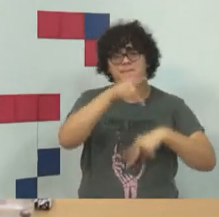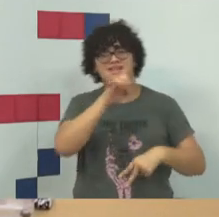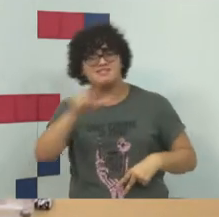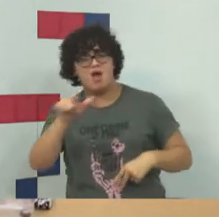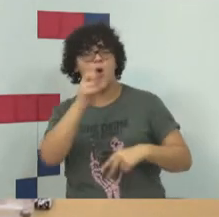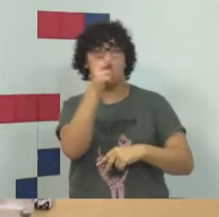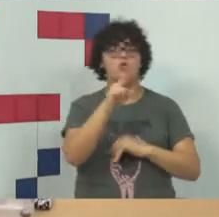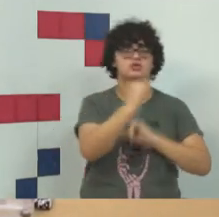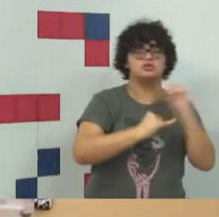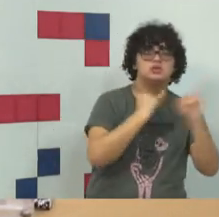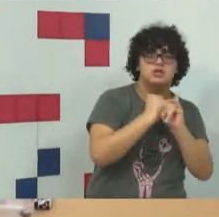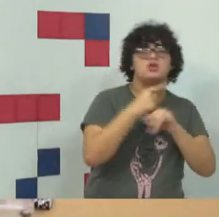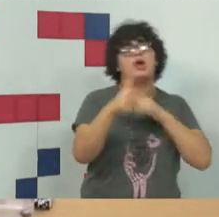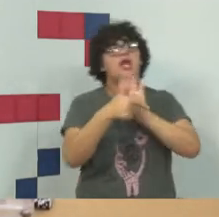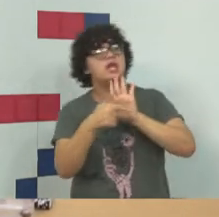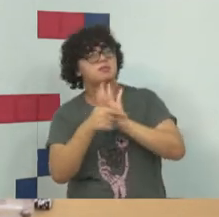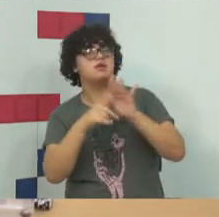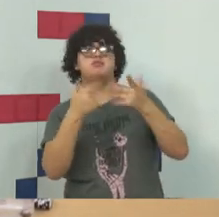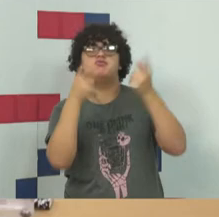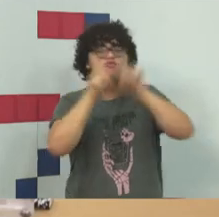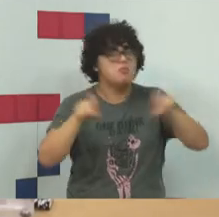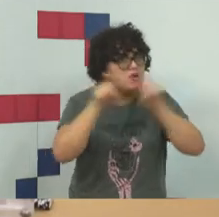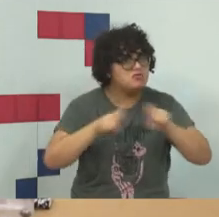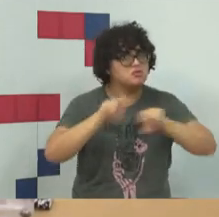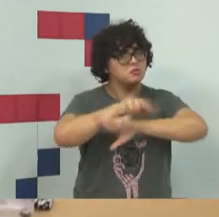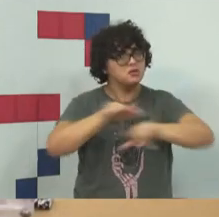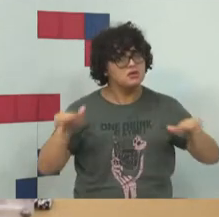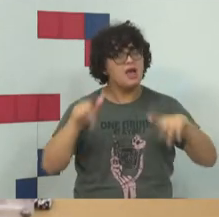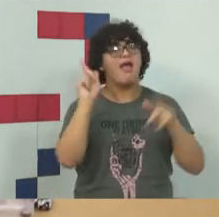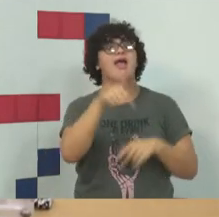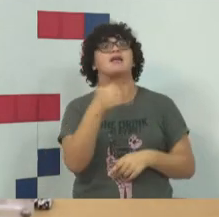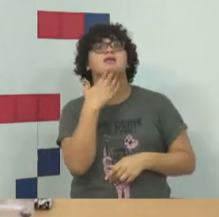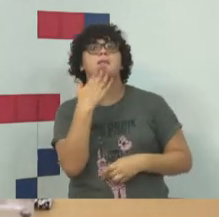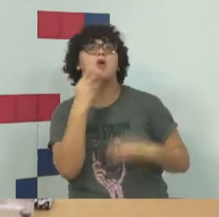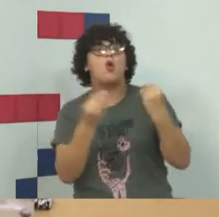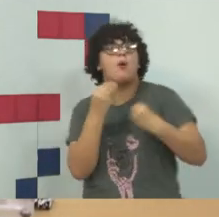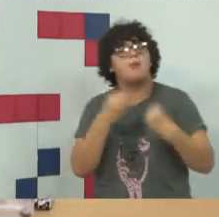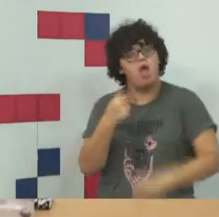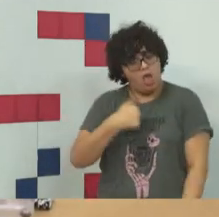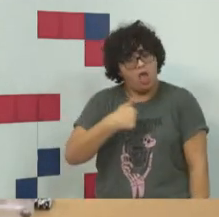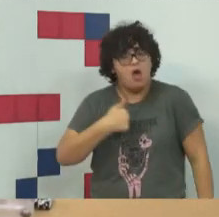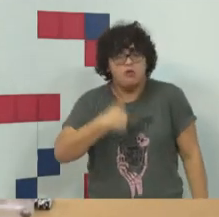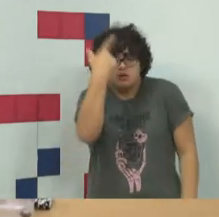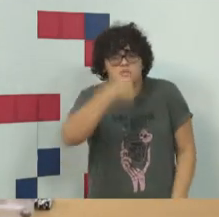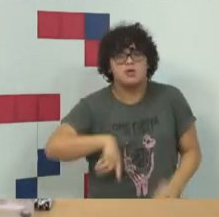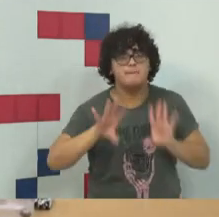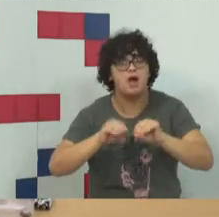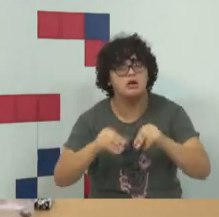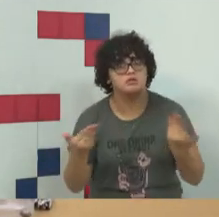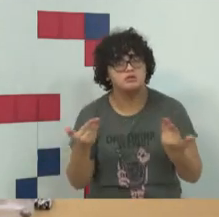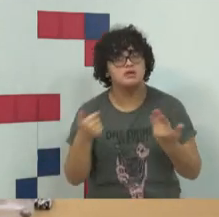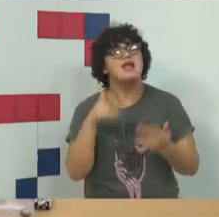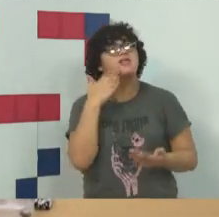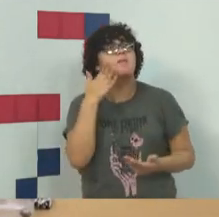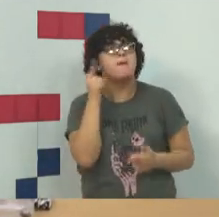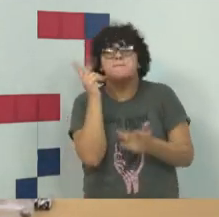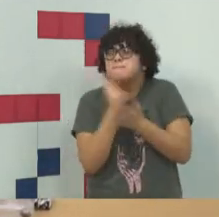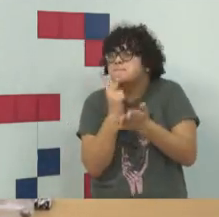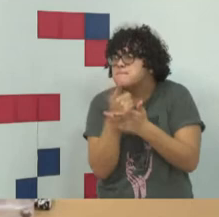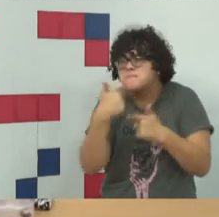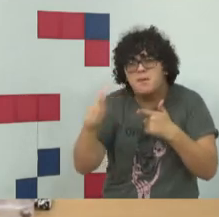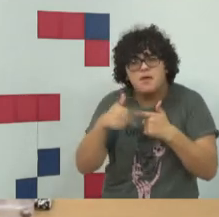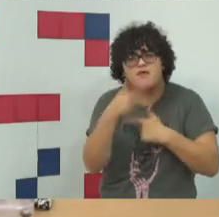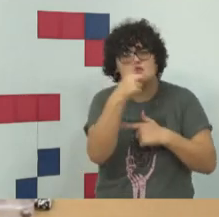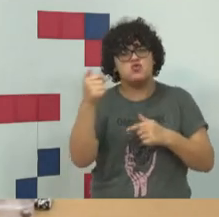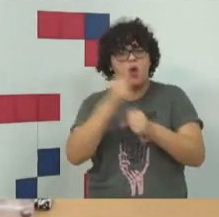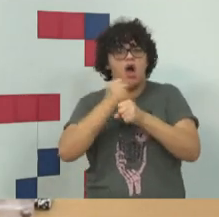digital, dos crimes informáticos, dos delitos informáticos, é o seu interlocutor. É o mesmo problema que eu vivia 21 anos atrás e que talvez